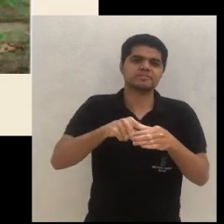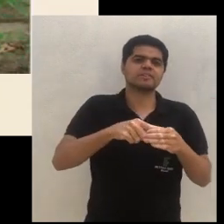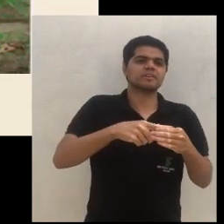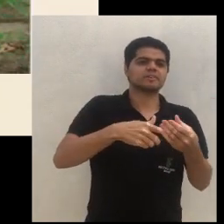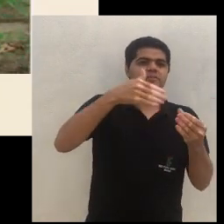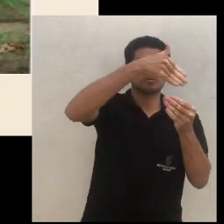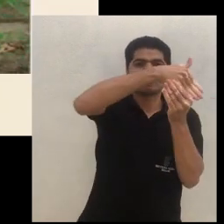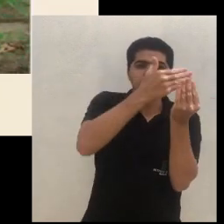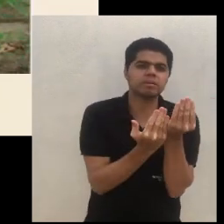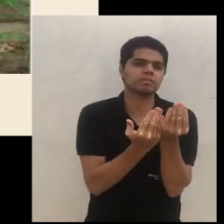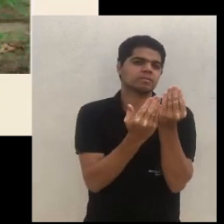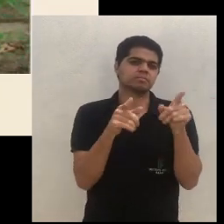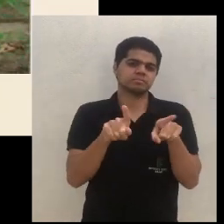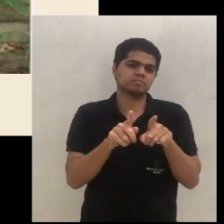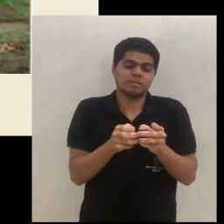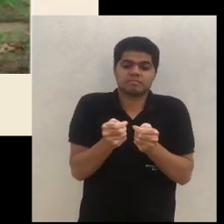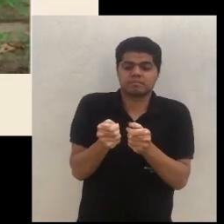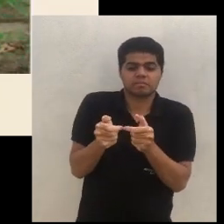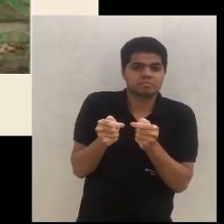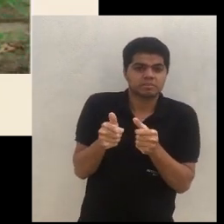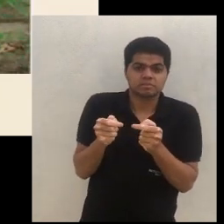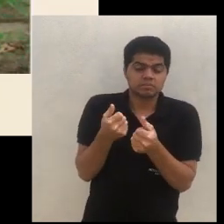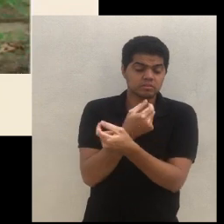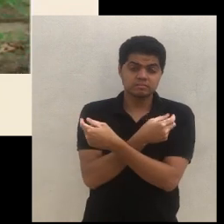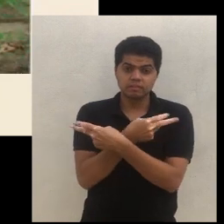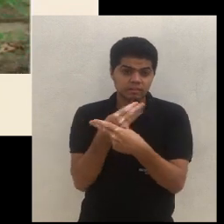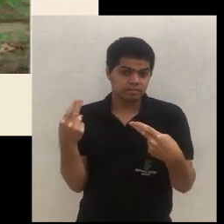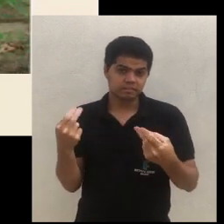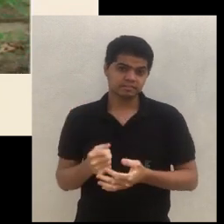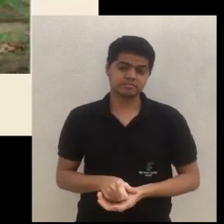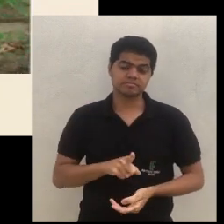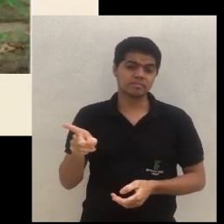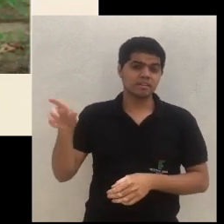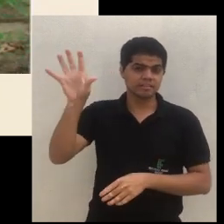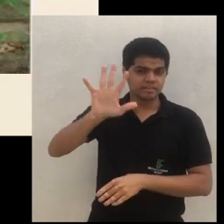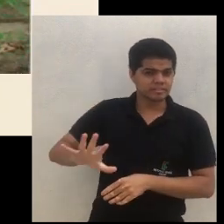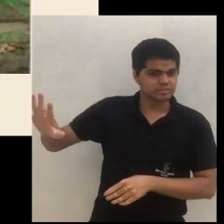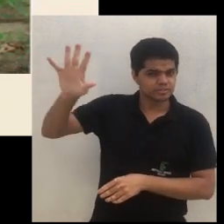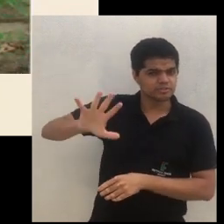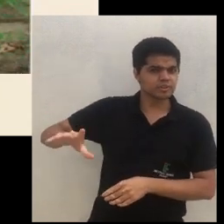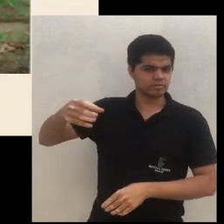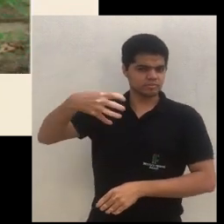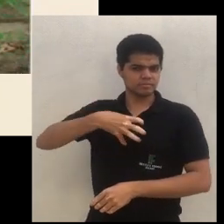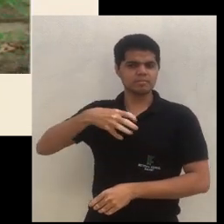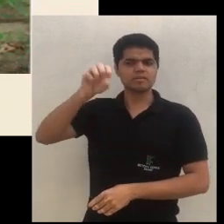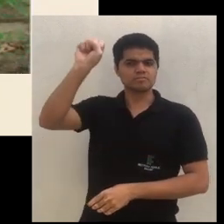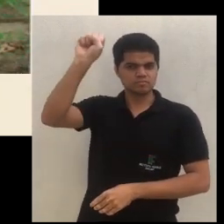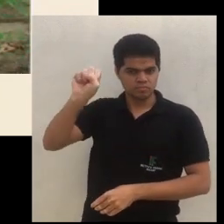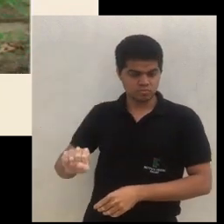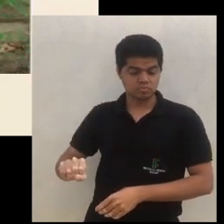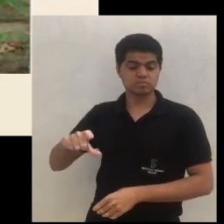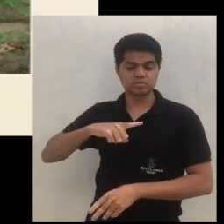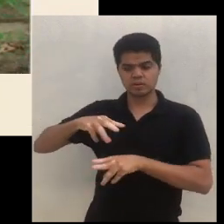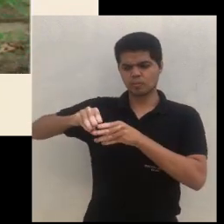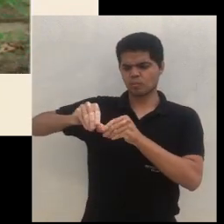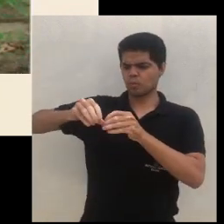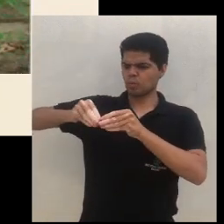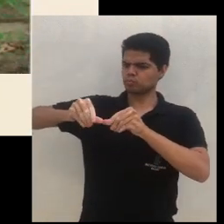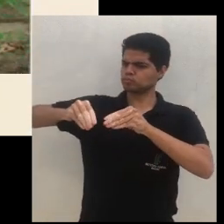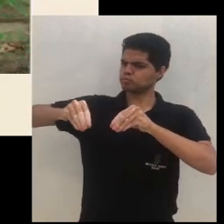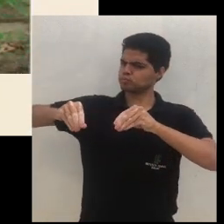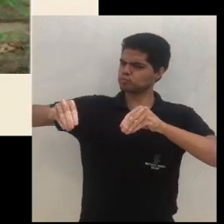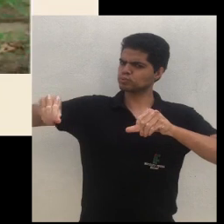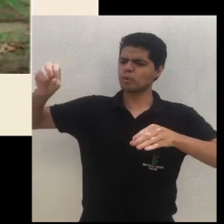amendoim. Esse sistema, inclusive, foi implantado lá no extremo sul da Bahia e foi muito interessante, uns solos super arenosos